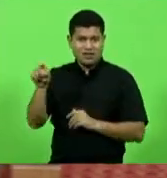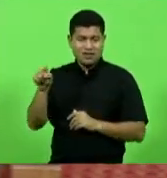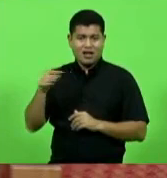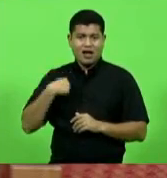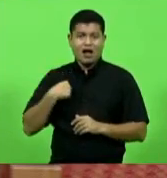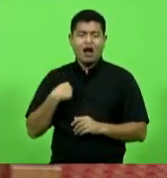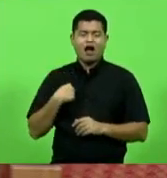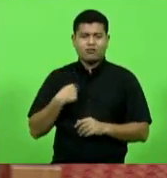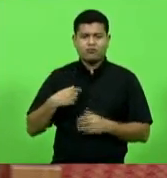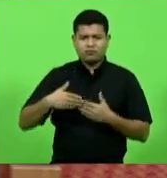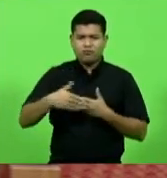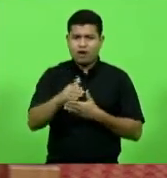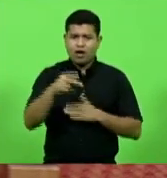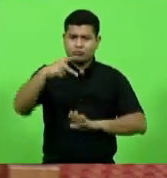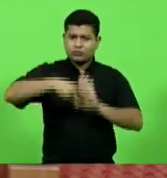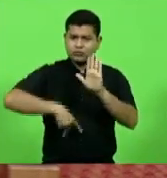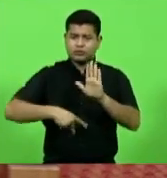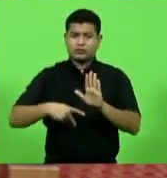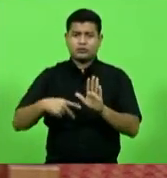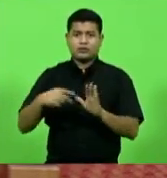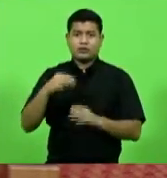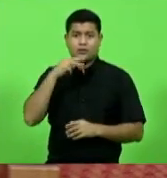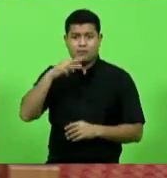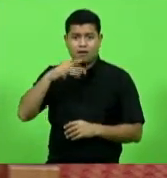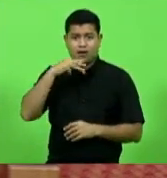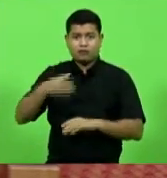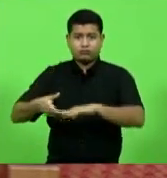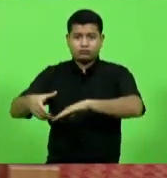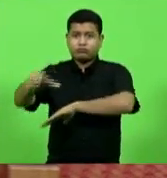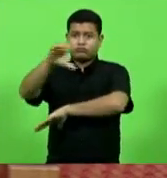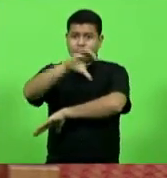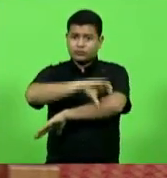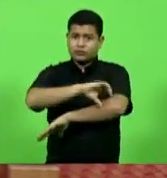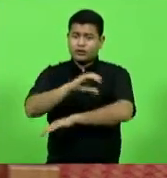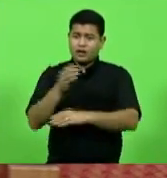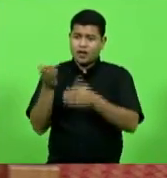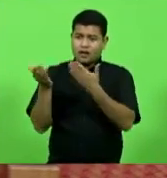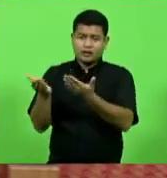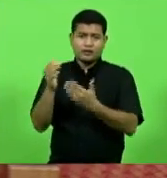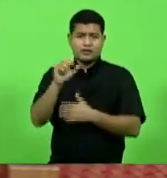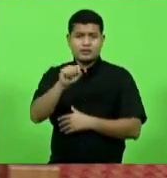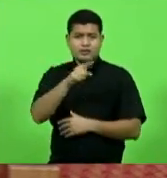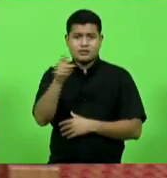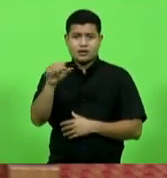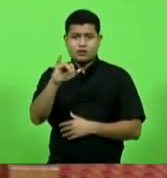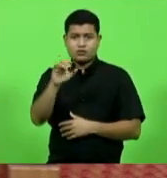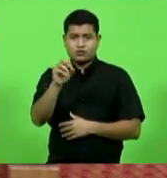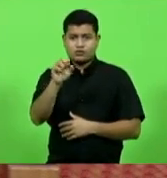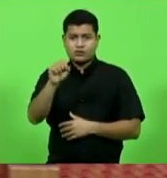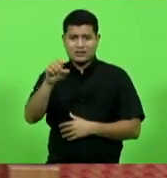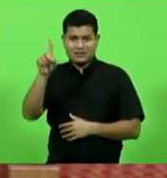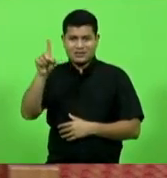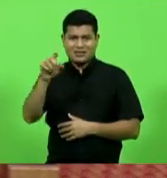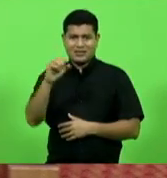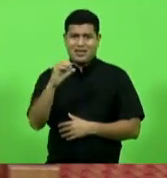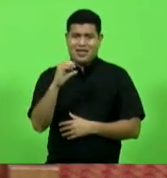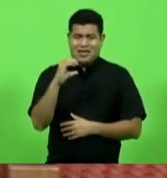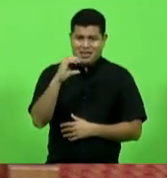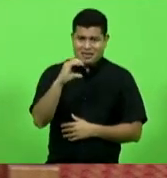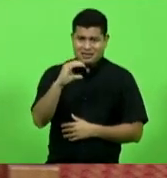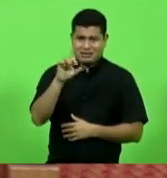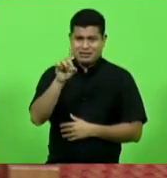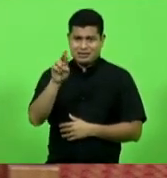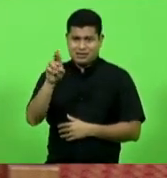em março para o viaduto São José do Cedro a população do extremo oeste não aguenta essa